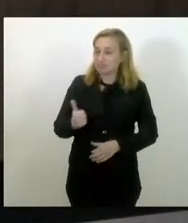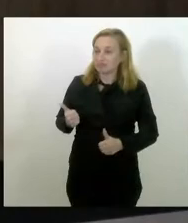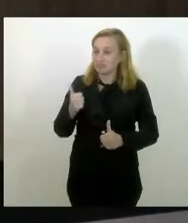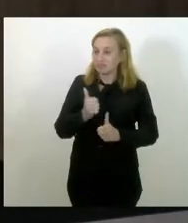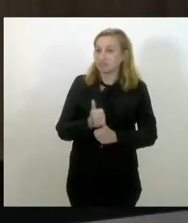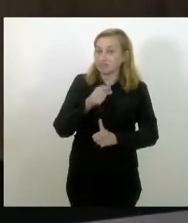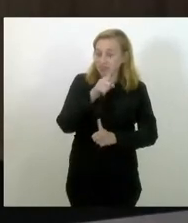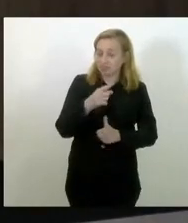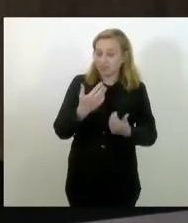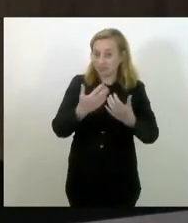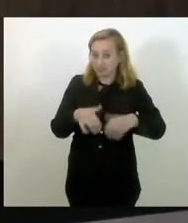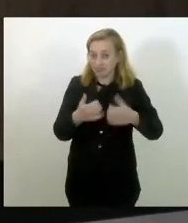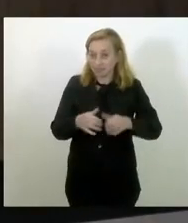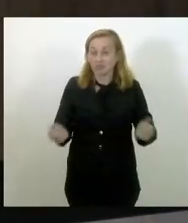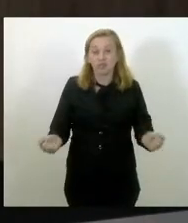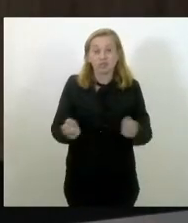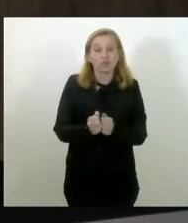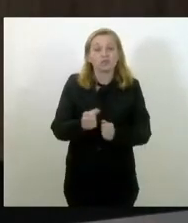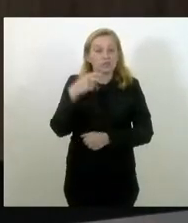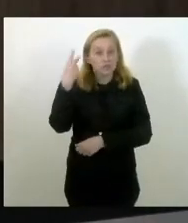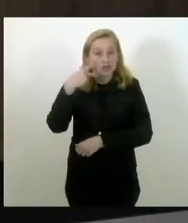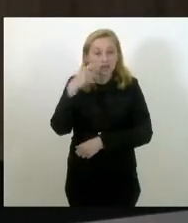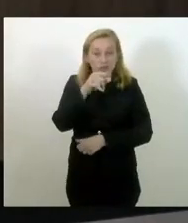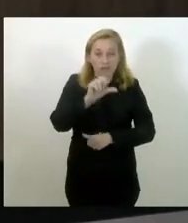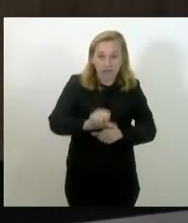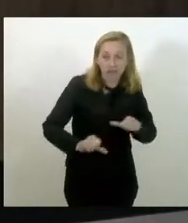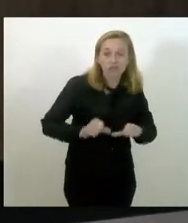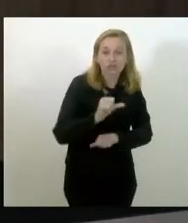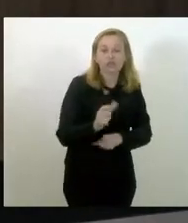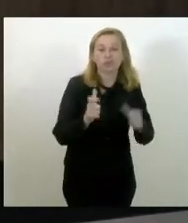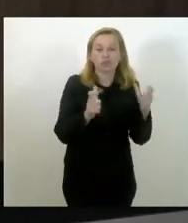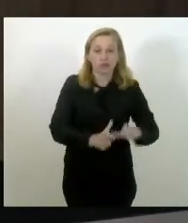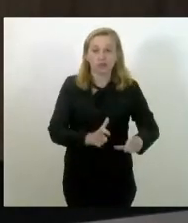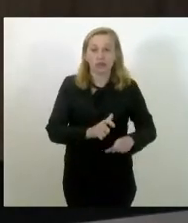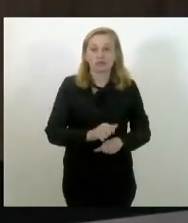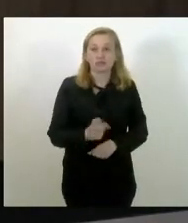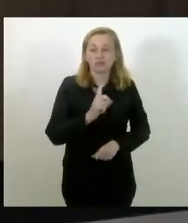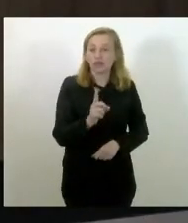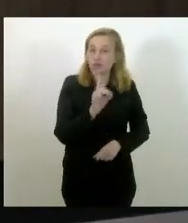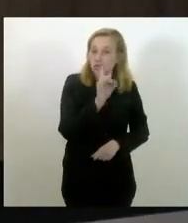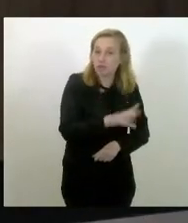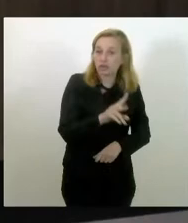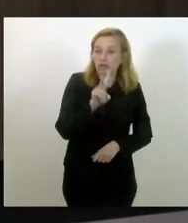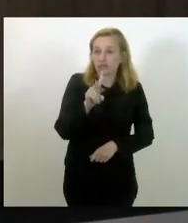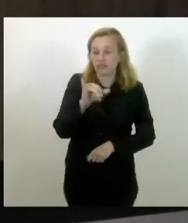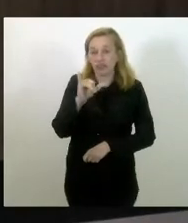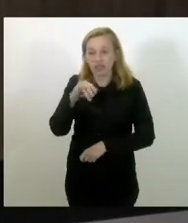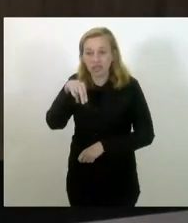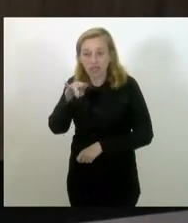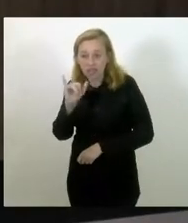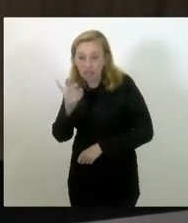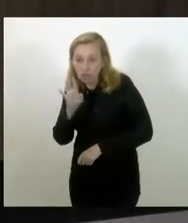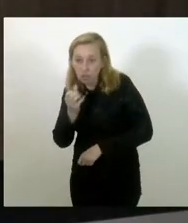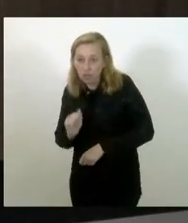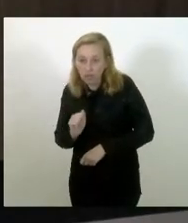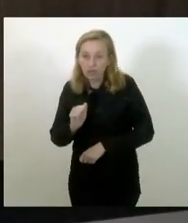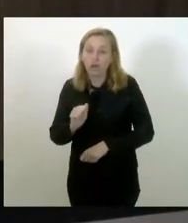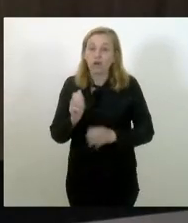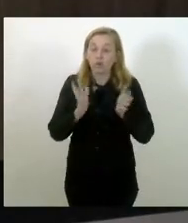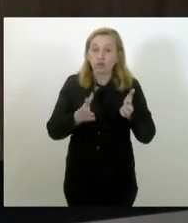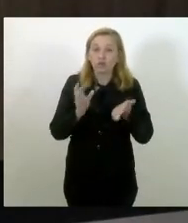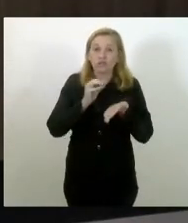Petrópolis junto com o vereador você vai transformar aquela região. Não só nas vinícolas, hoje tem falta de mudas.